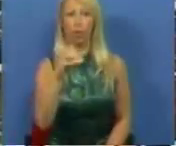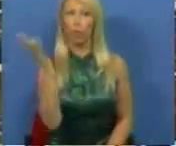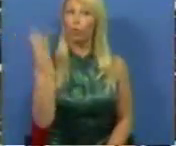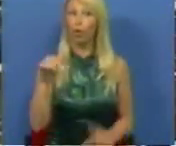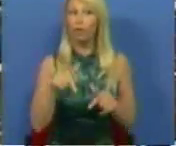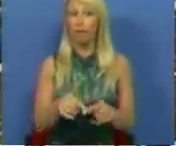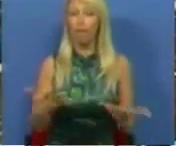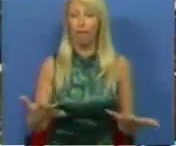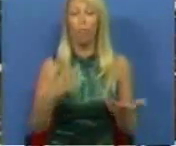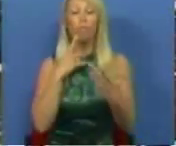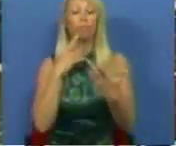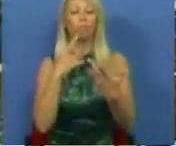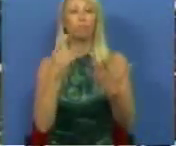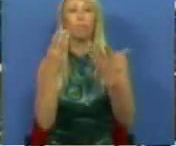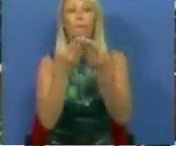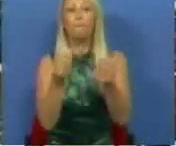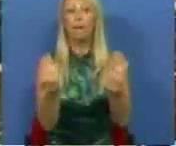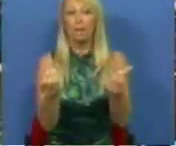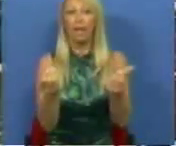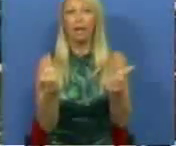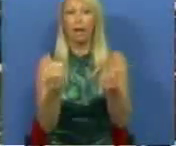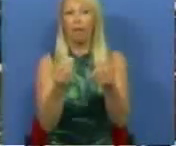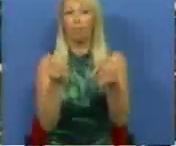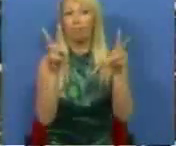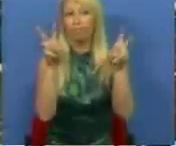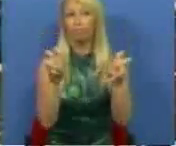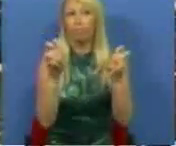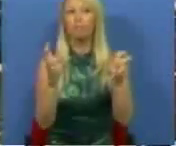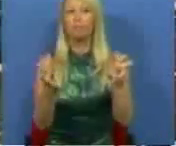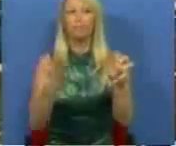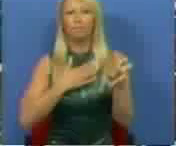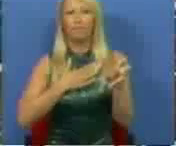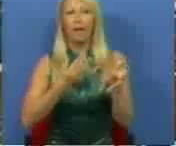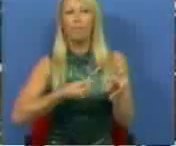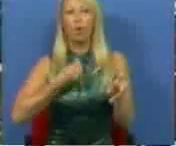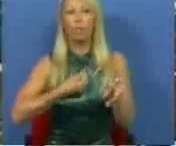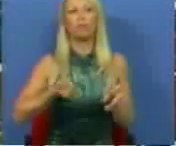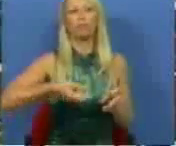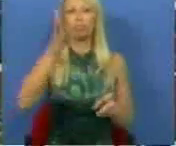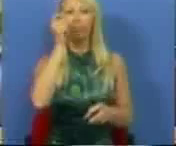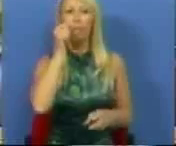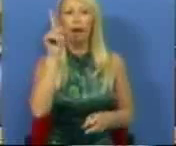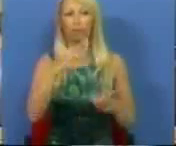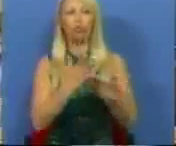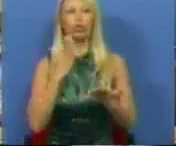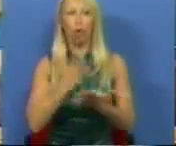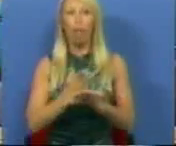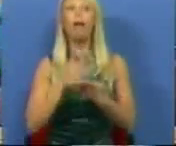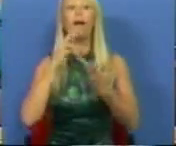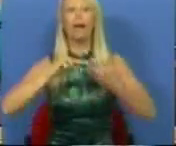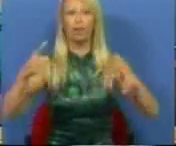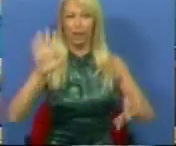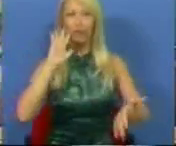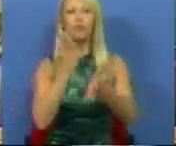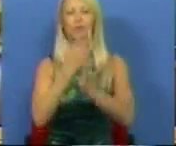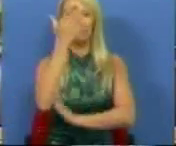Aquilo que tem sido uma matéria que tem trazido tanta preocupação a tantos pais, a tantas escolas e a tantas autarquias nas últimas semanas,